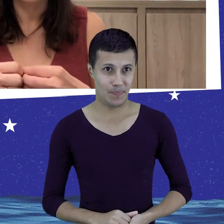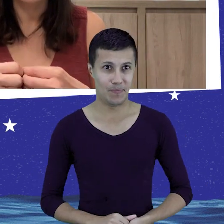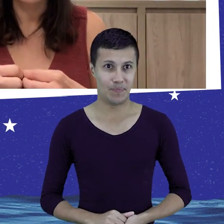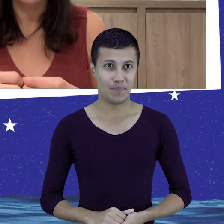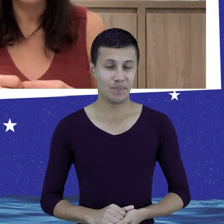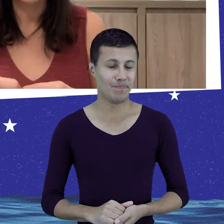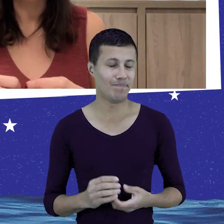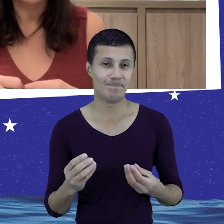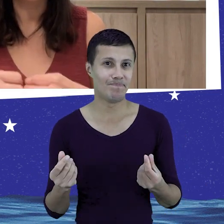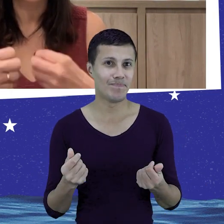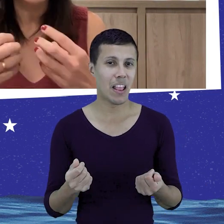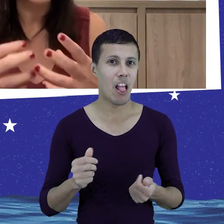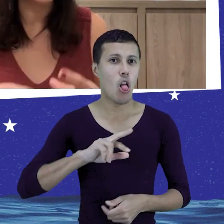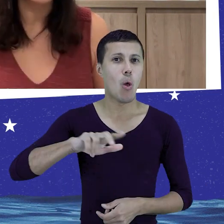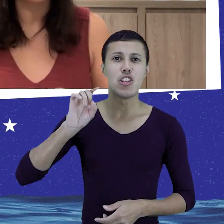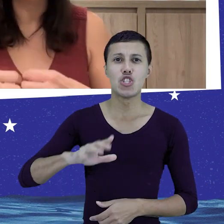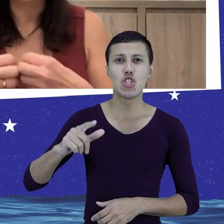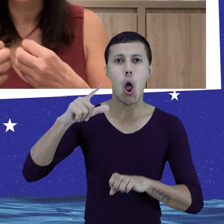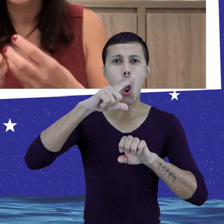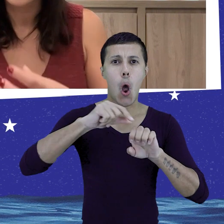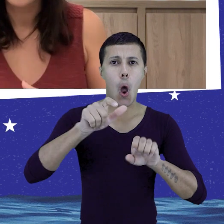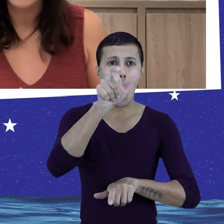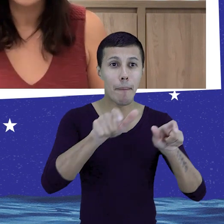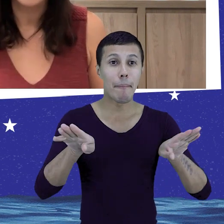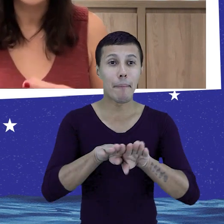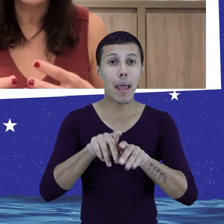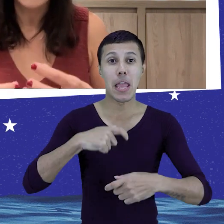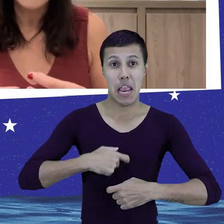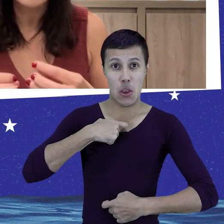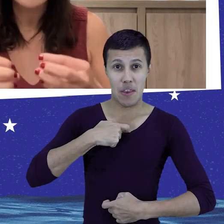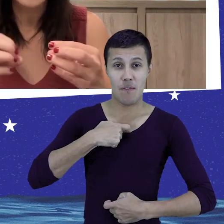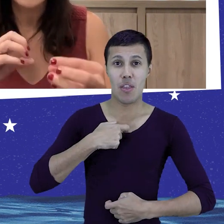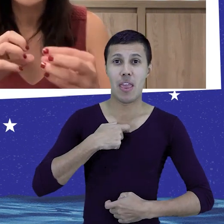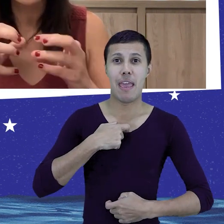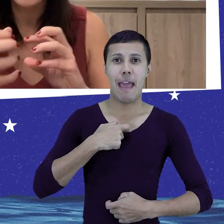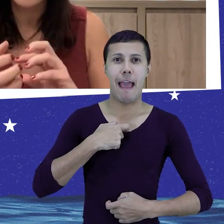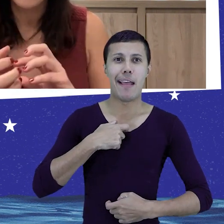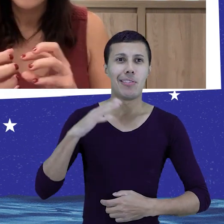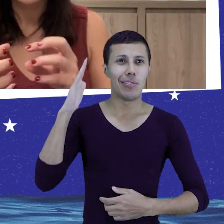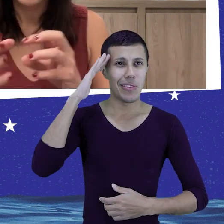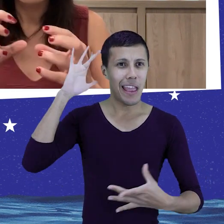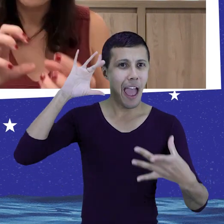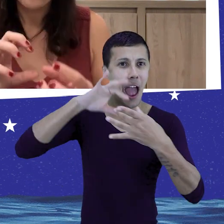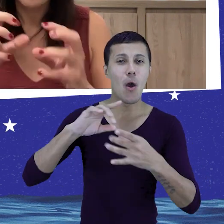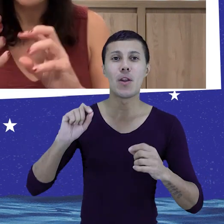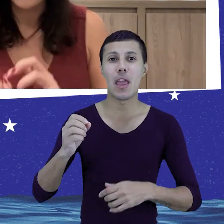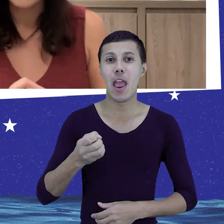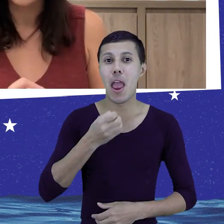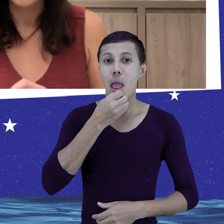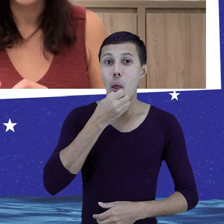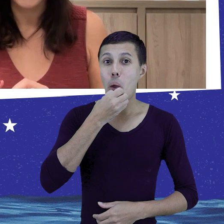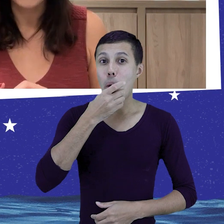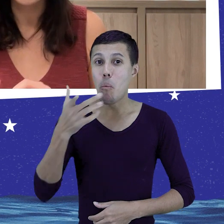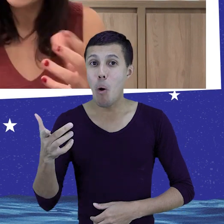não só os empreendedores, mas os executivos ainda não tem essa associação direta. De que a boa ou a